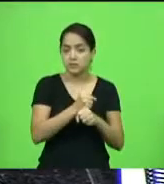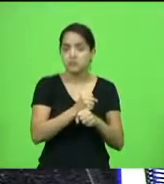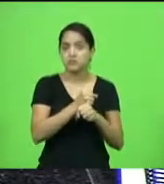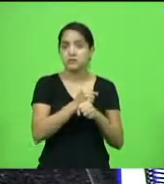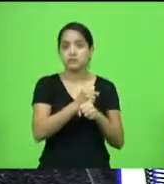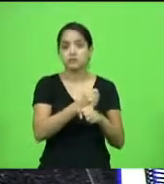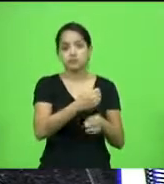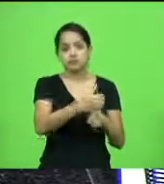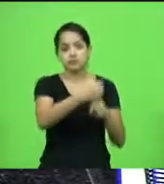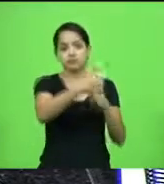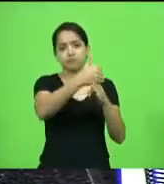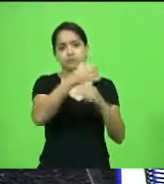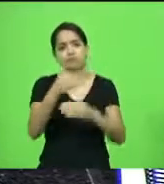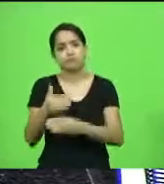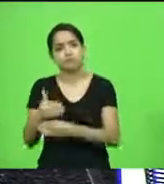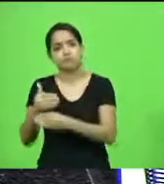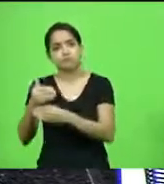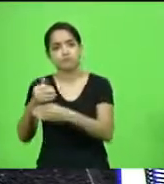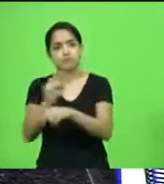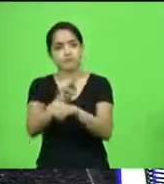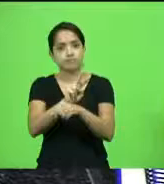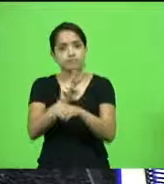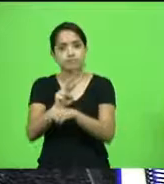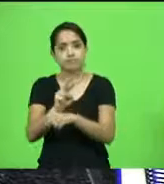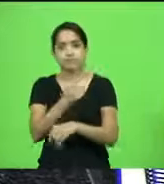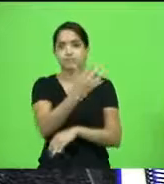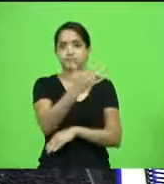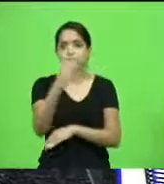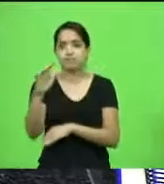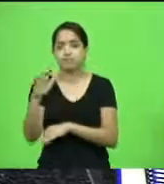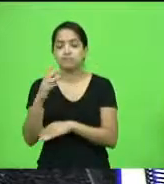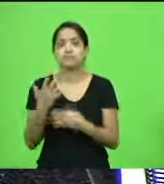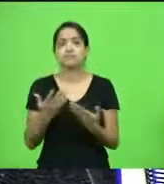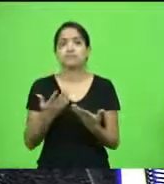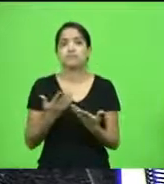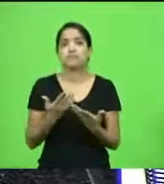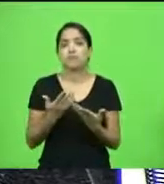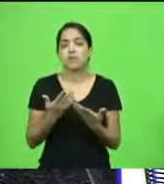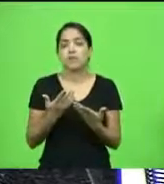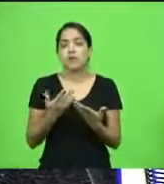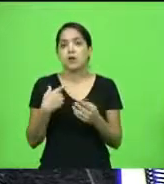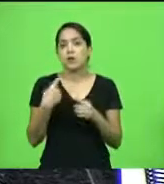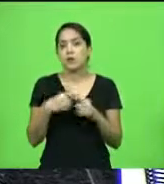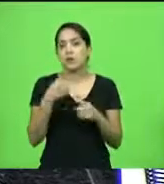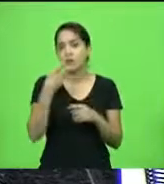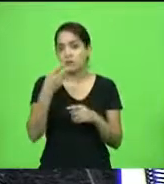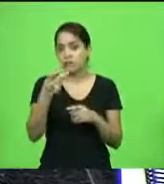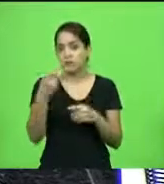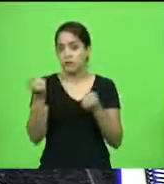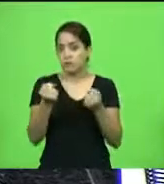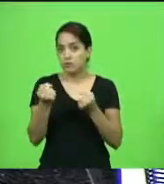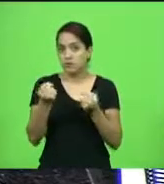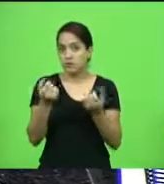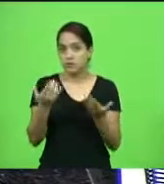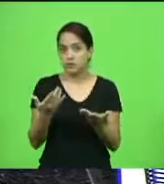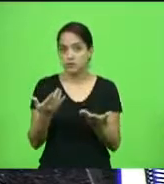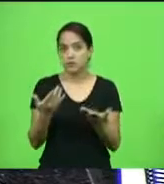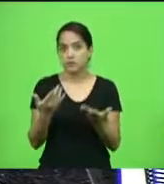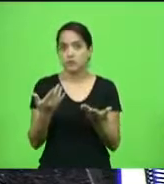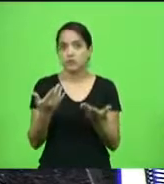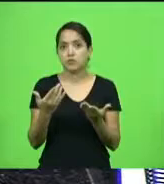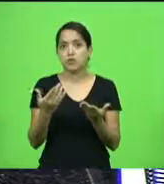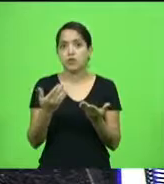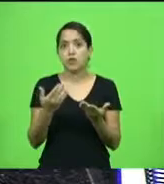de preservações ambientais, onde é o lar desses animais silvestres. Por que eu digo isso do trânsito? Nós não temos um número